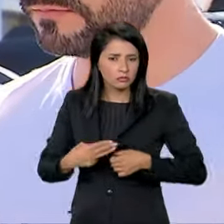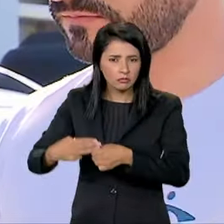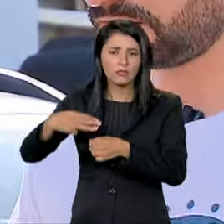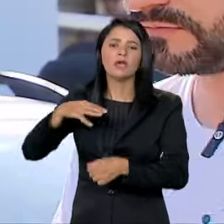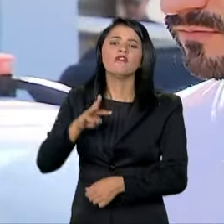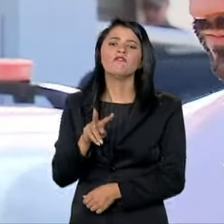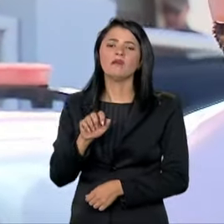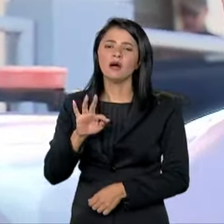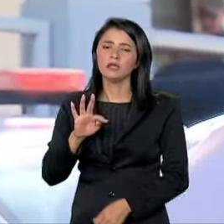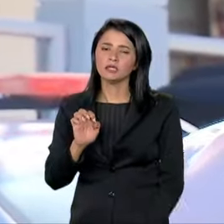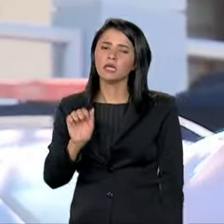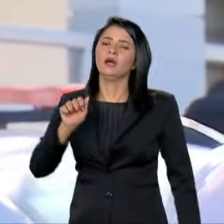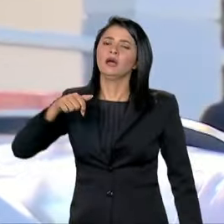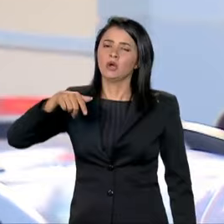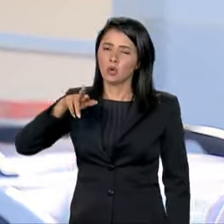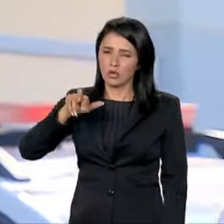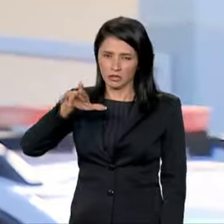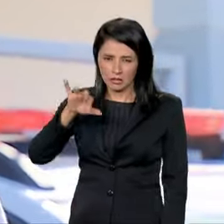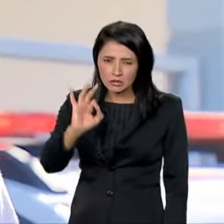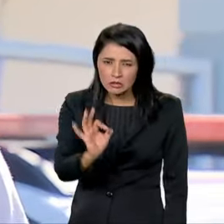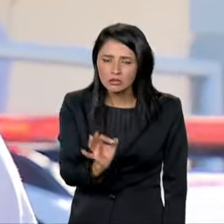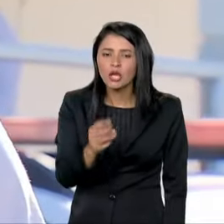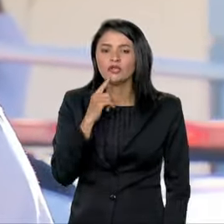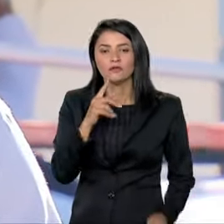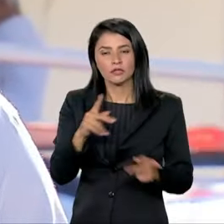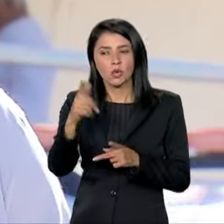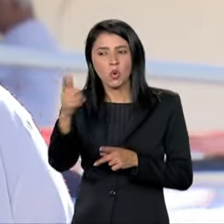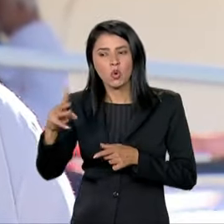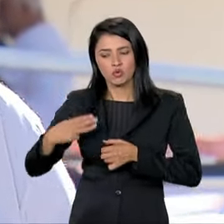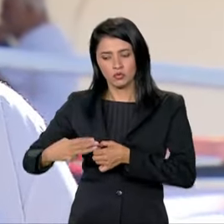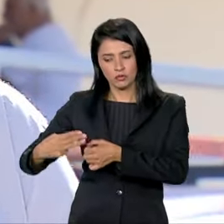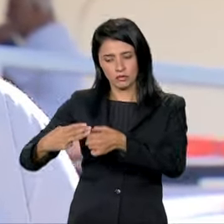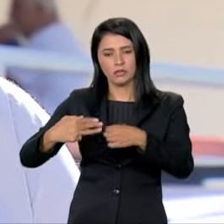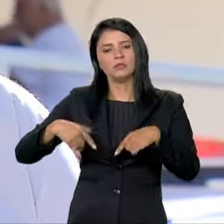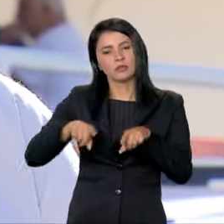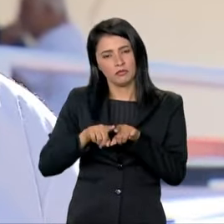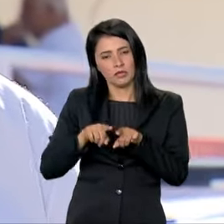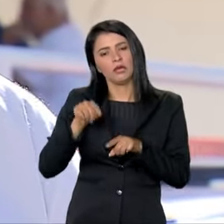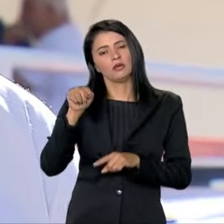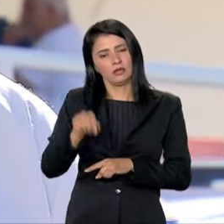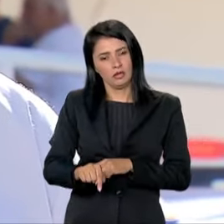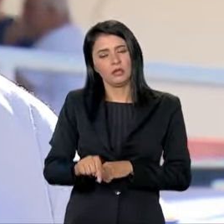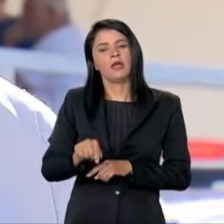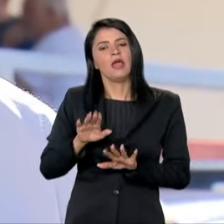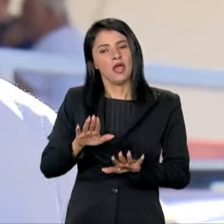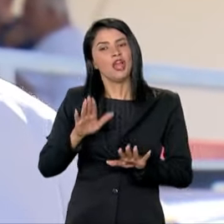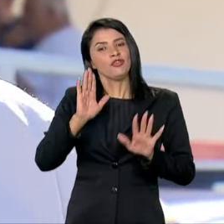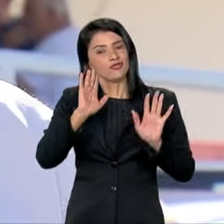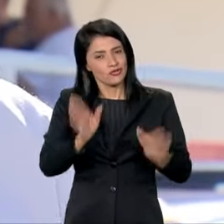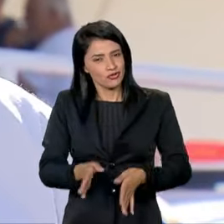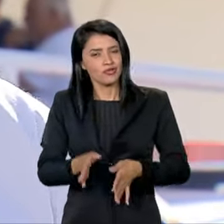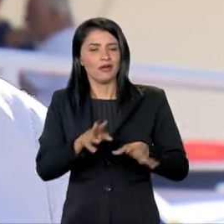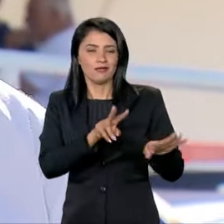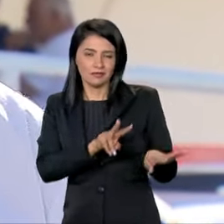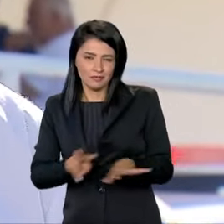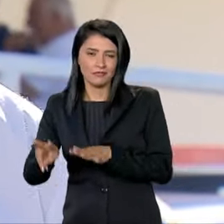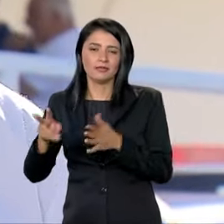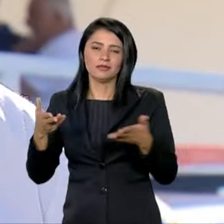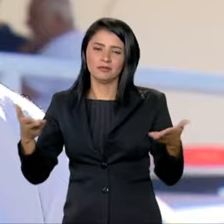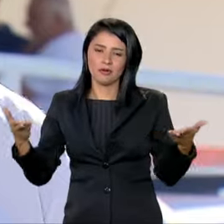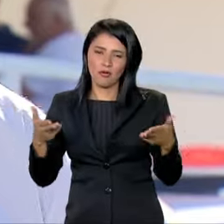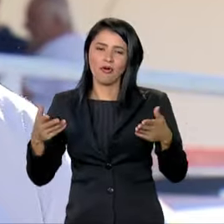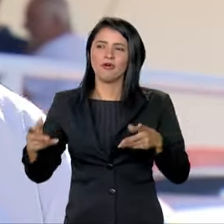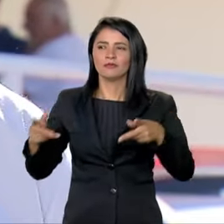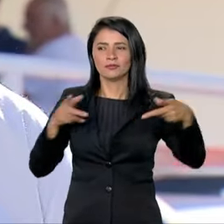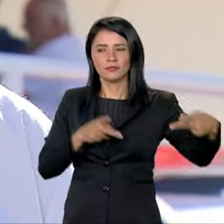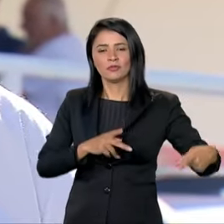Nós vamos visitar também outros municípios do Vale do Itacoari. Nós já tivemos essa semana no